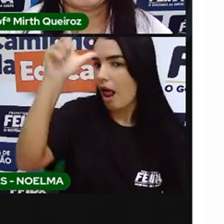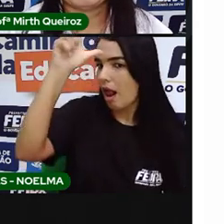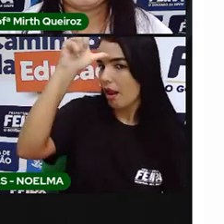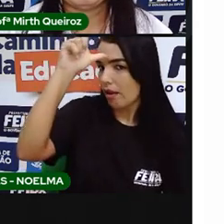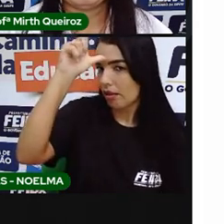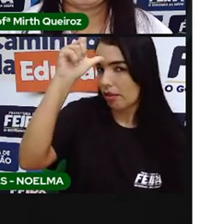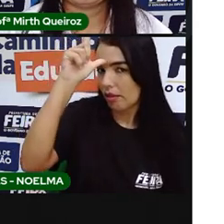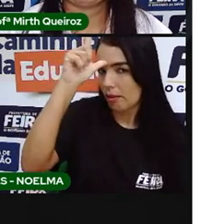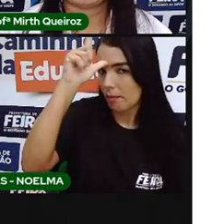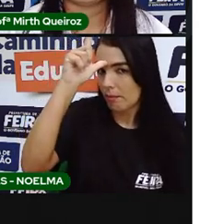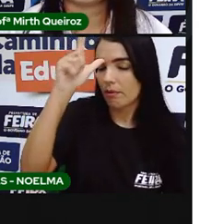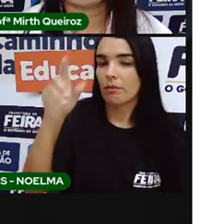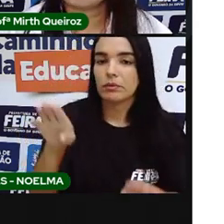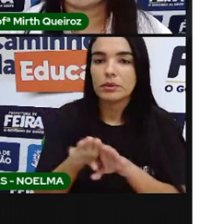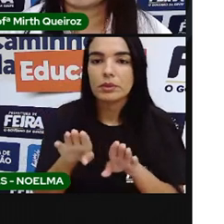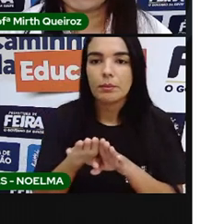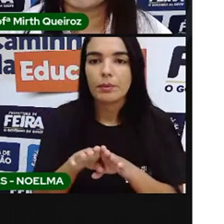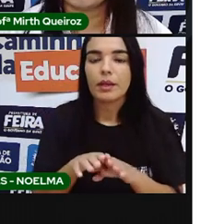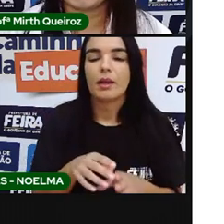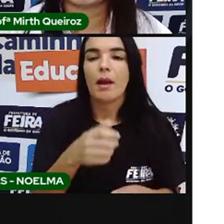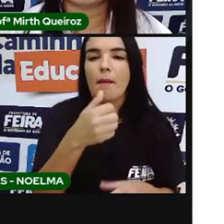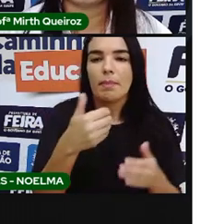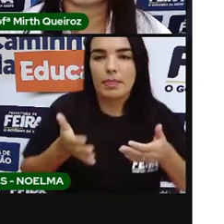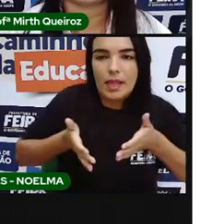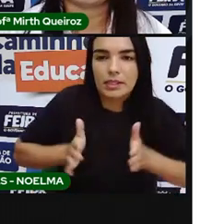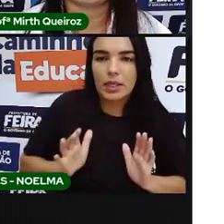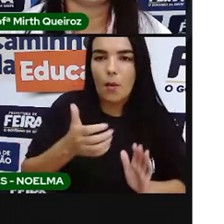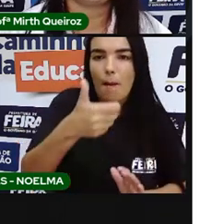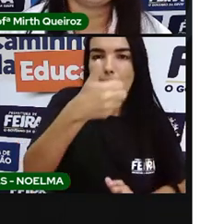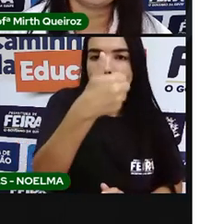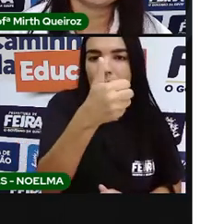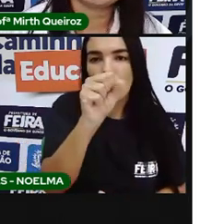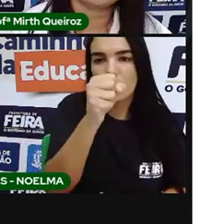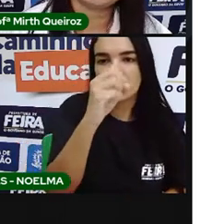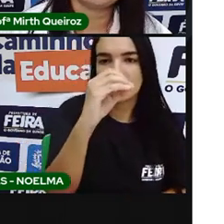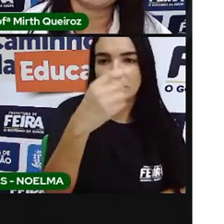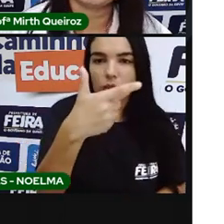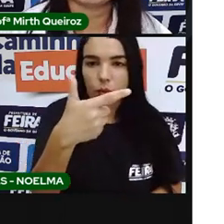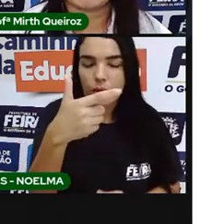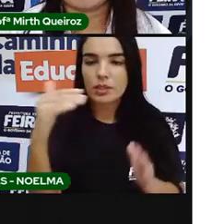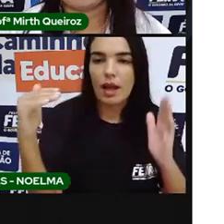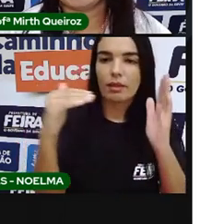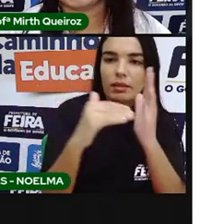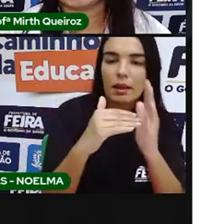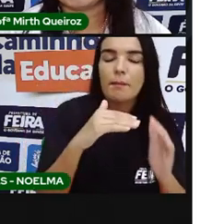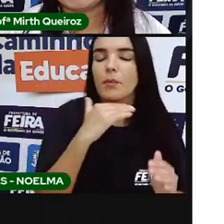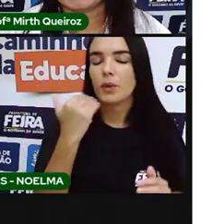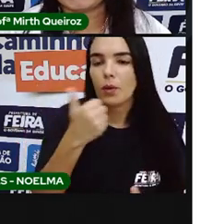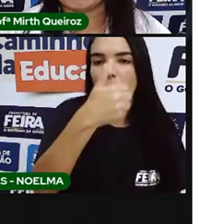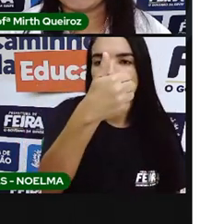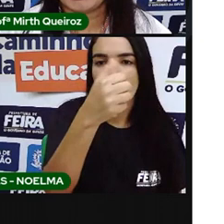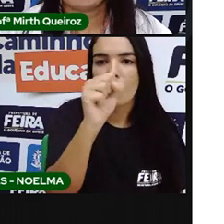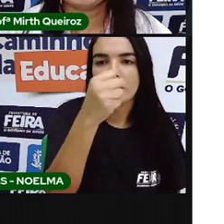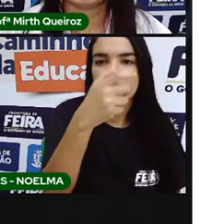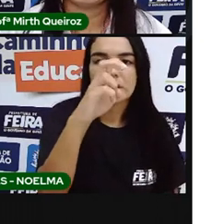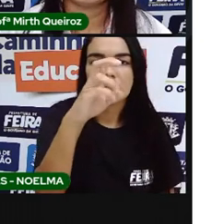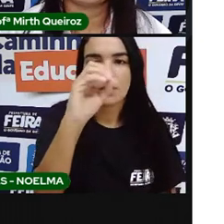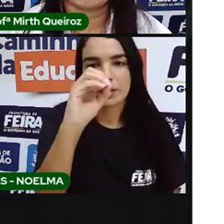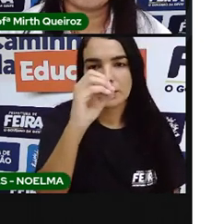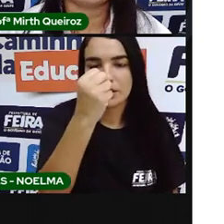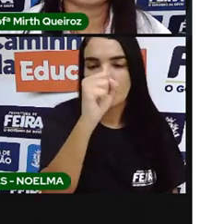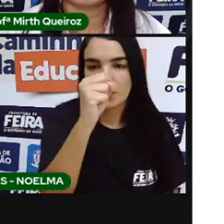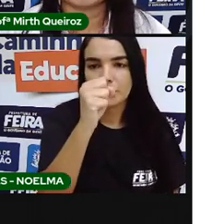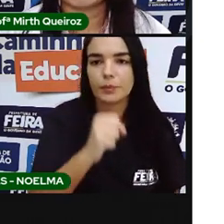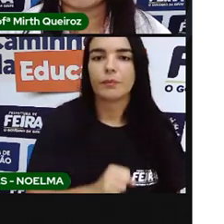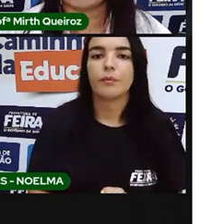e que viajou por todo o Brasil durante o período de 1822 a 1825, pintando